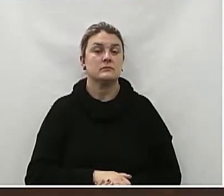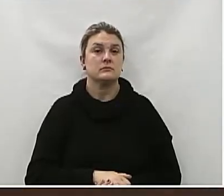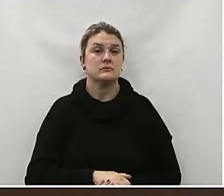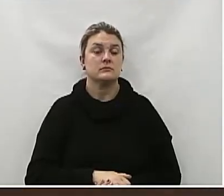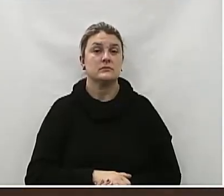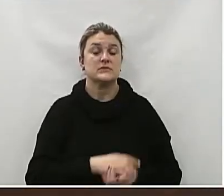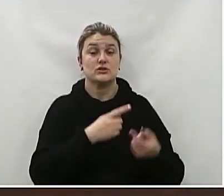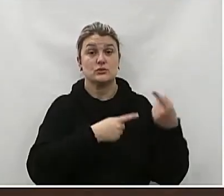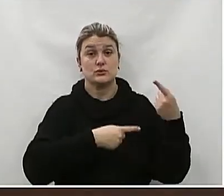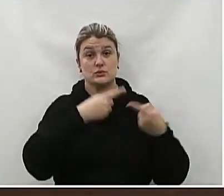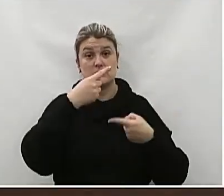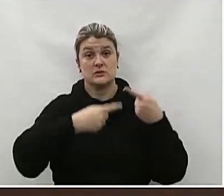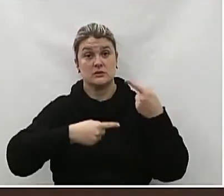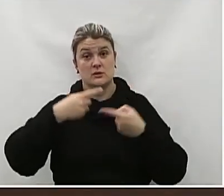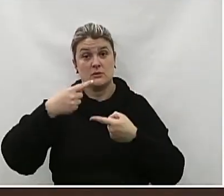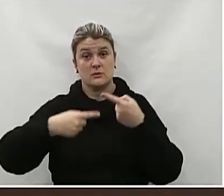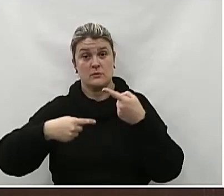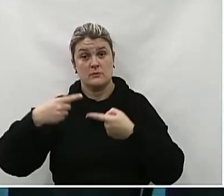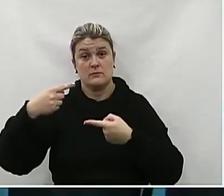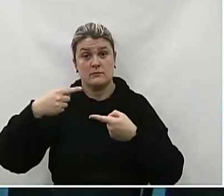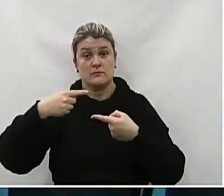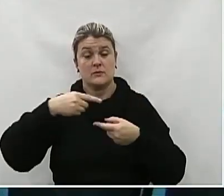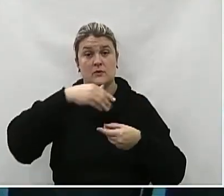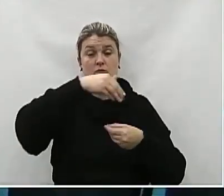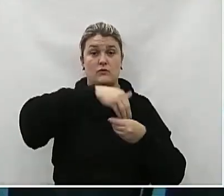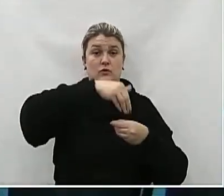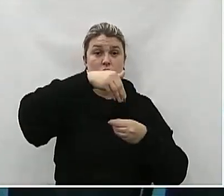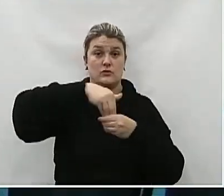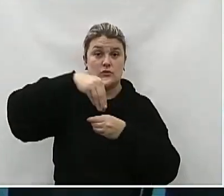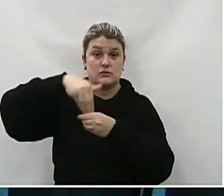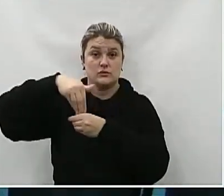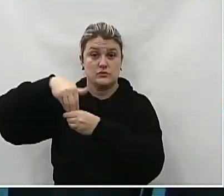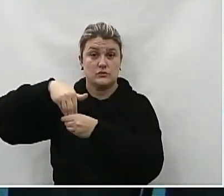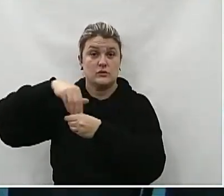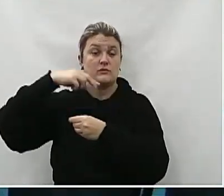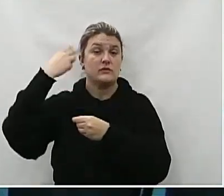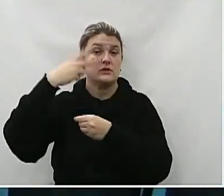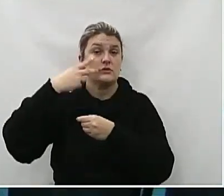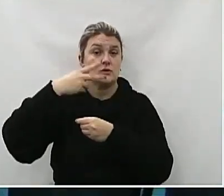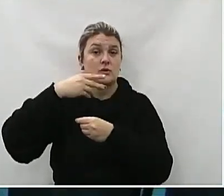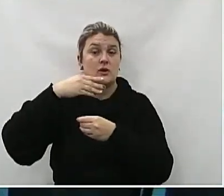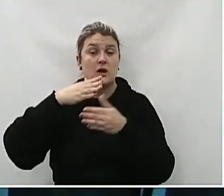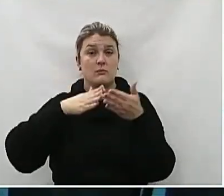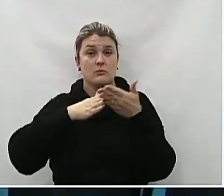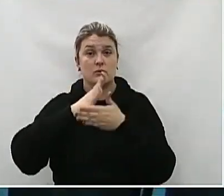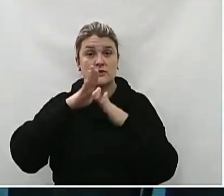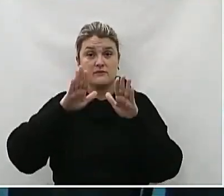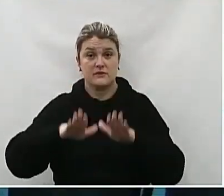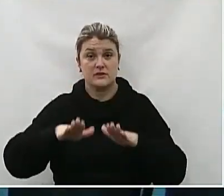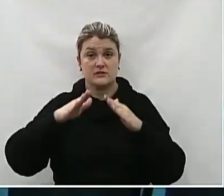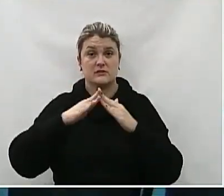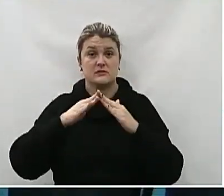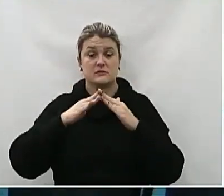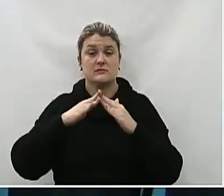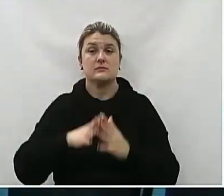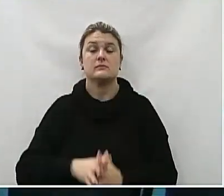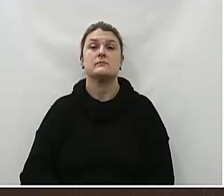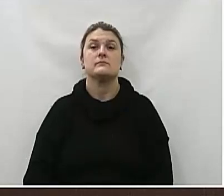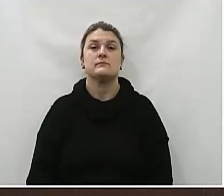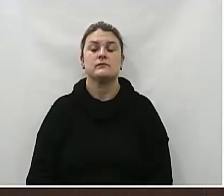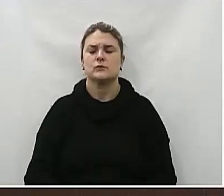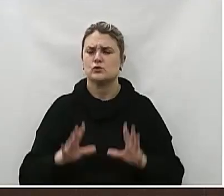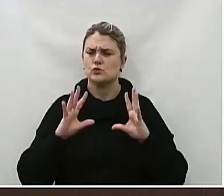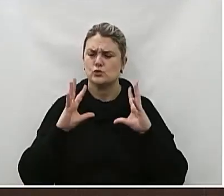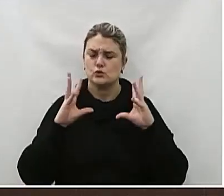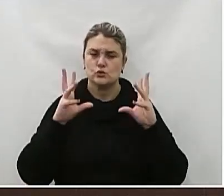Em discussão Em votação Senhores vereadores Que aprovam Permaneça como estão Está